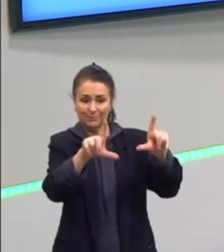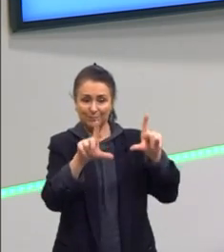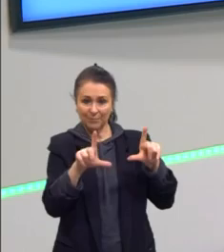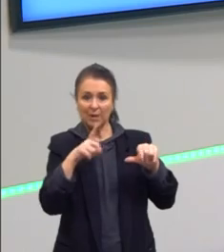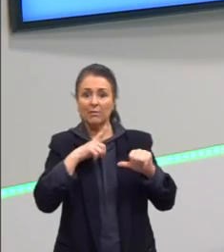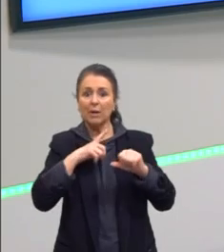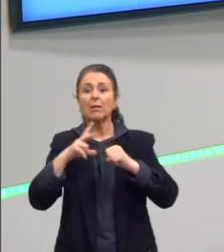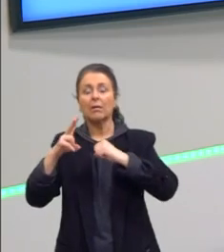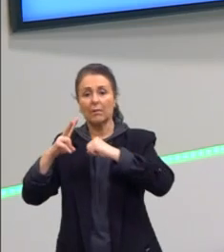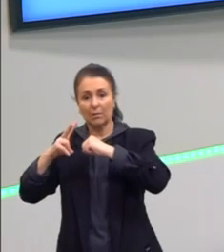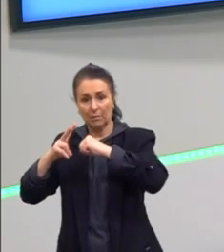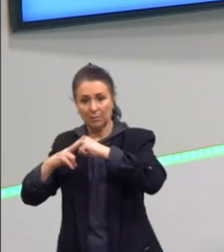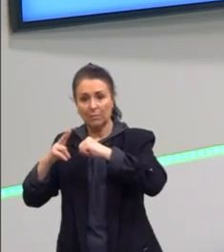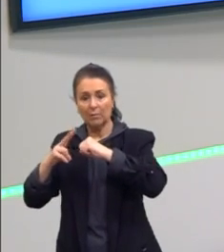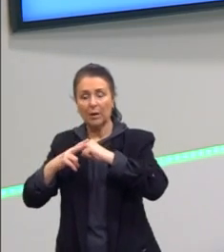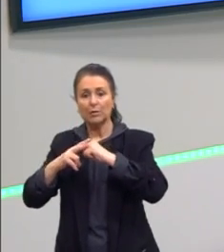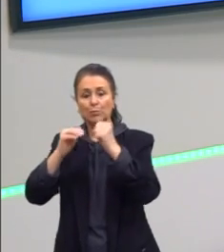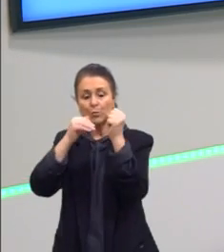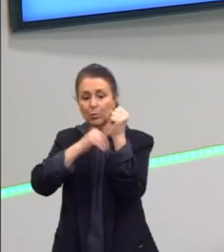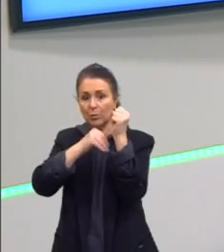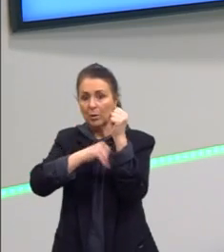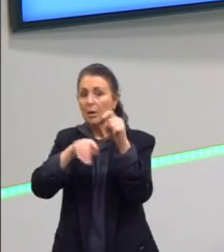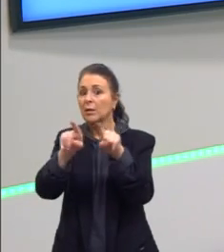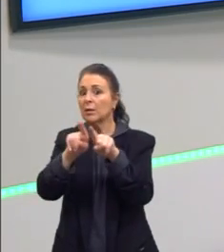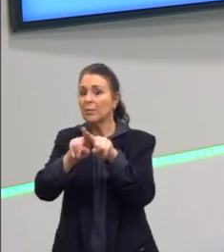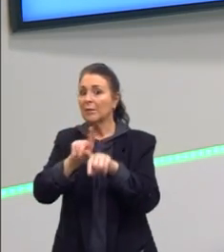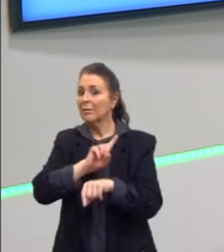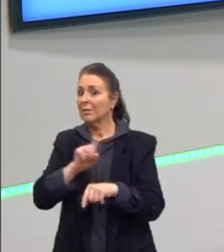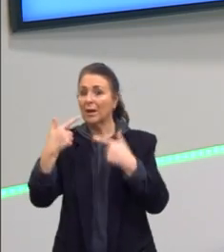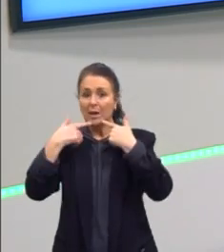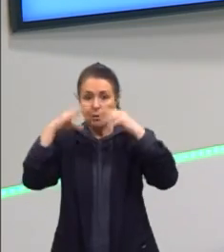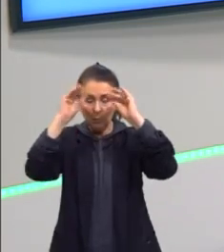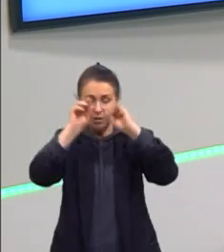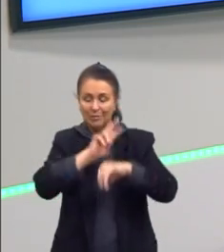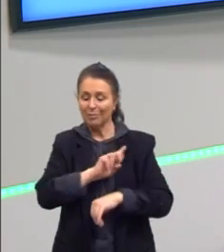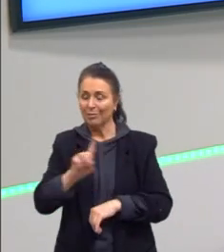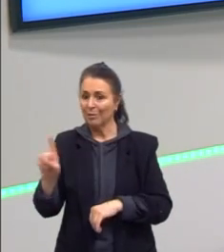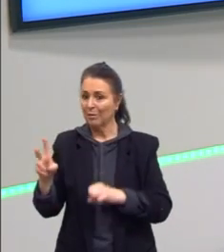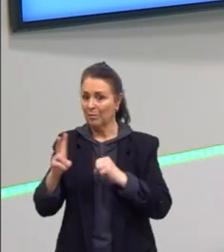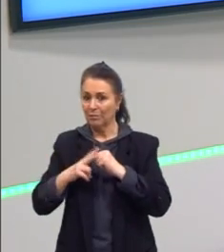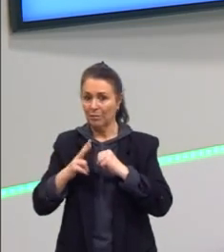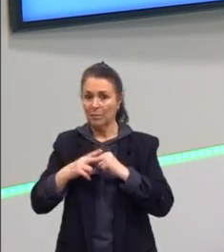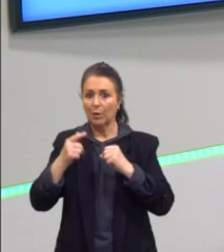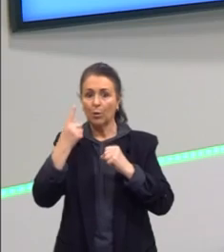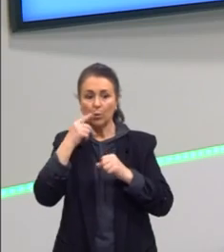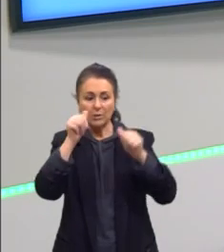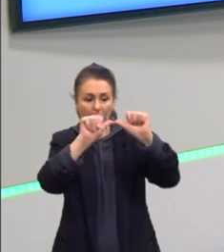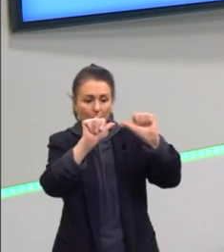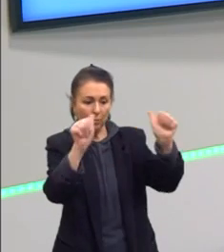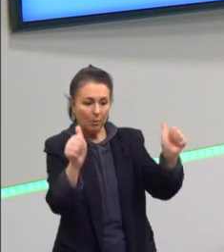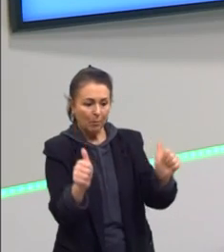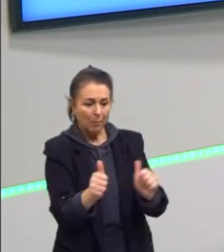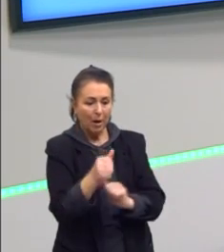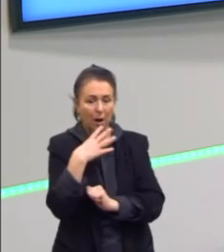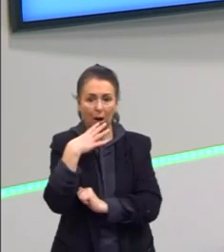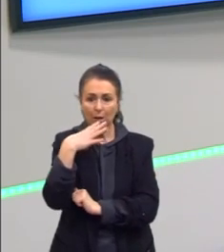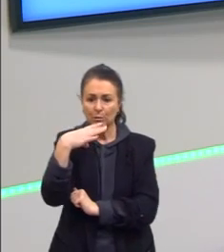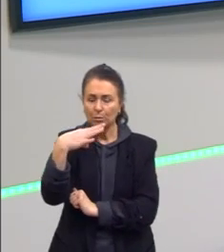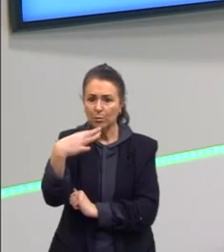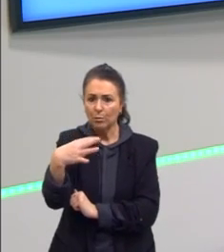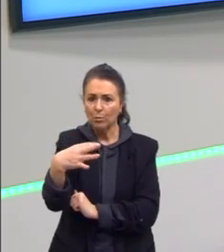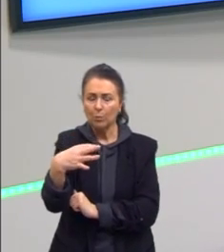e vai se utilizar da nossa linguagem não verbal. Vai se utilizar de imagens, de cores, de